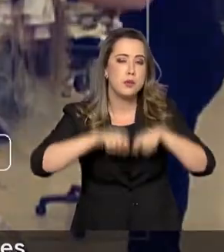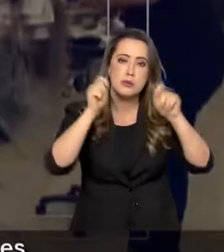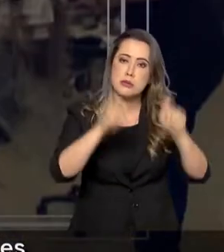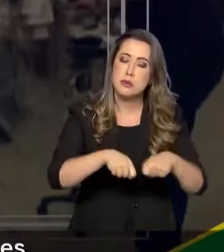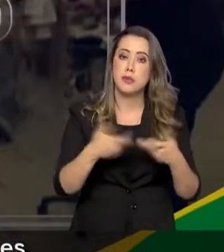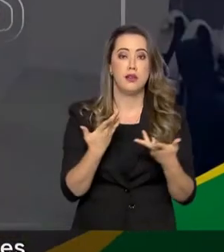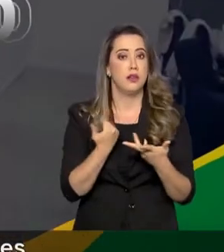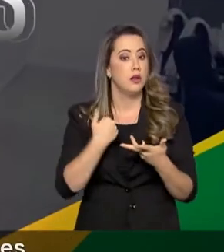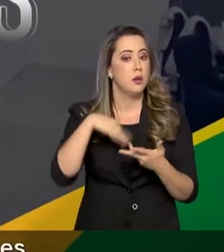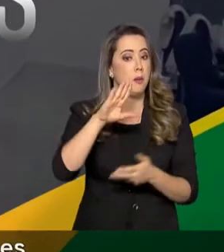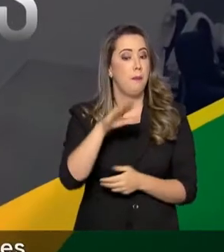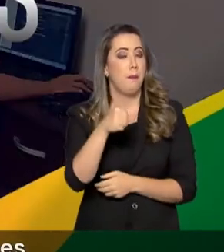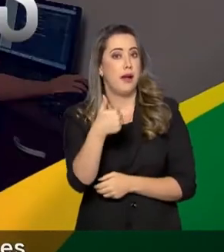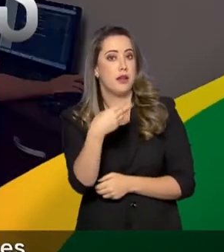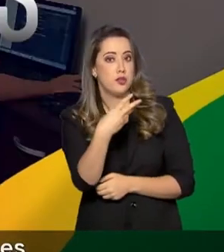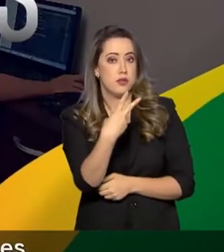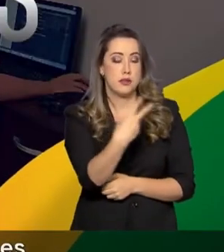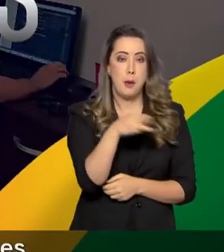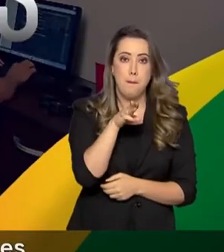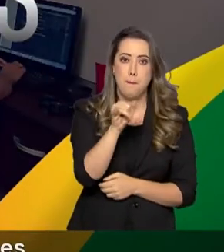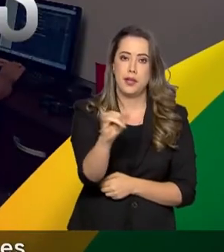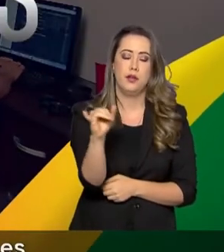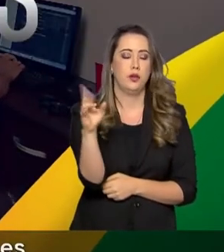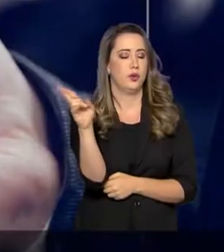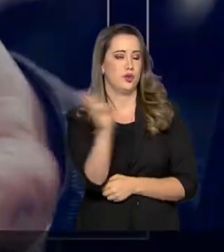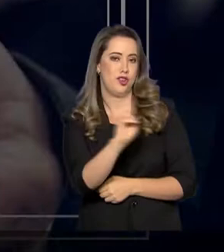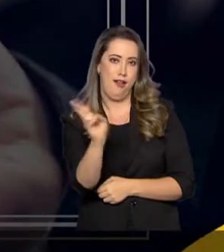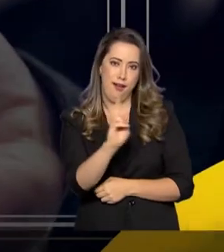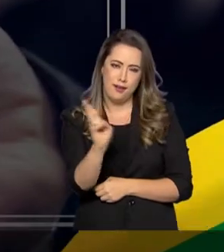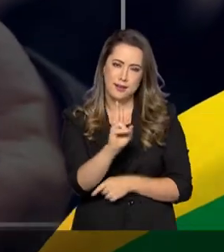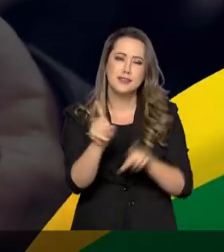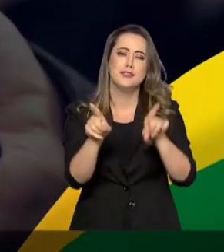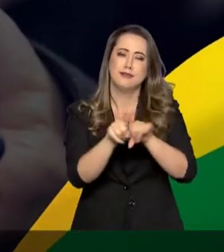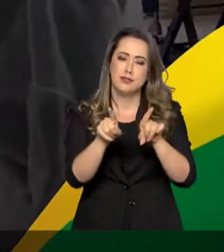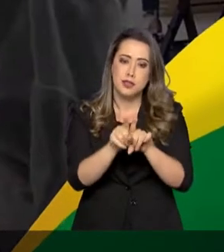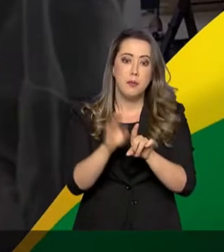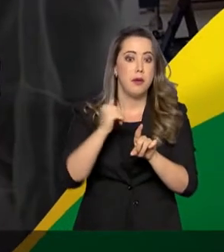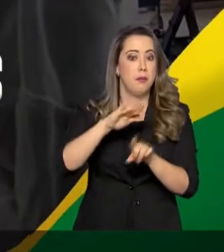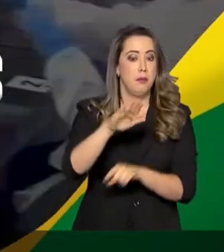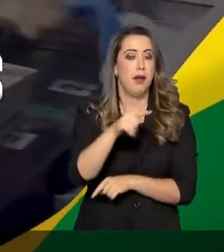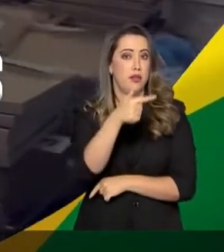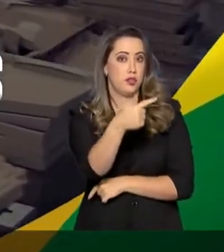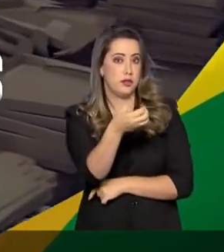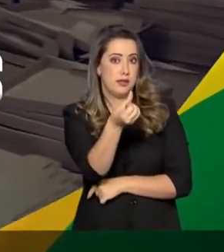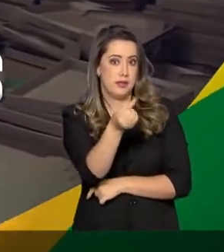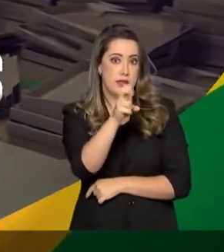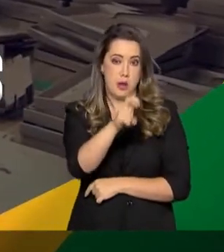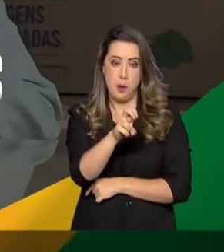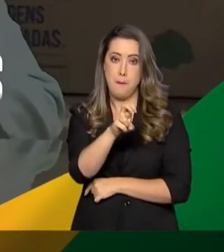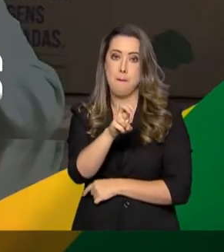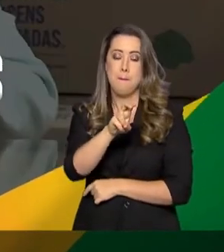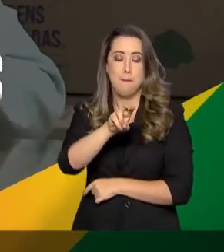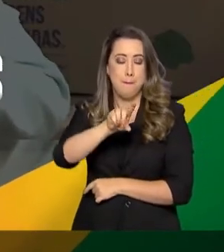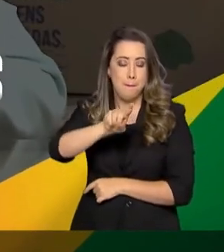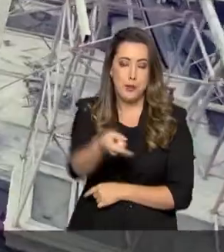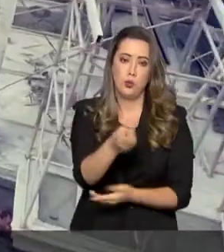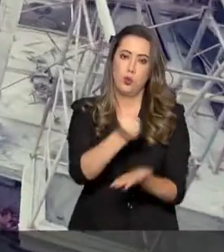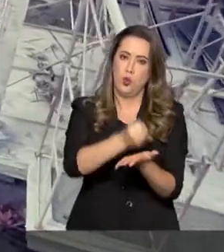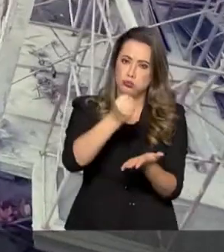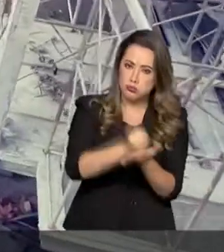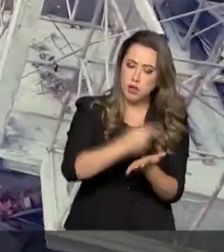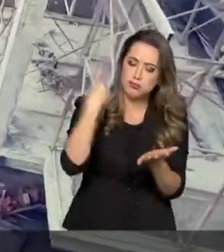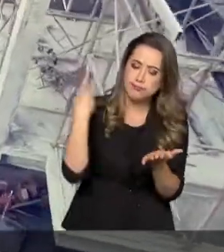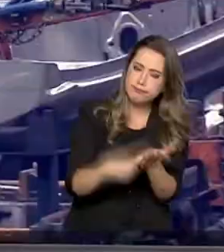de mais de 132 bilhões de reais e mais de 765 mil contratos firmados.